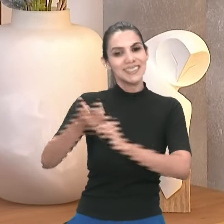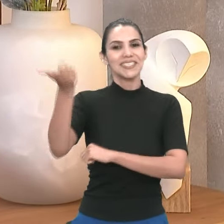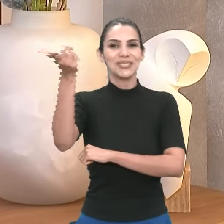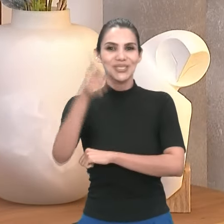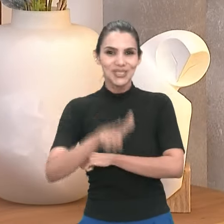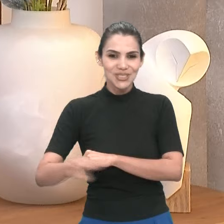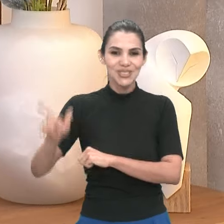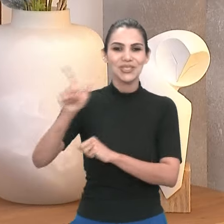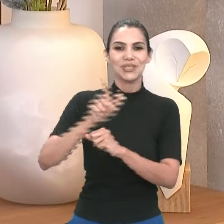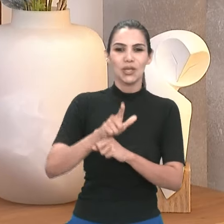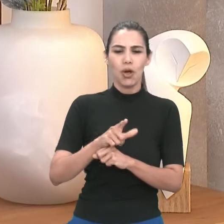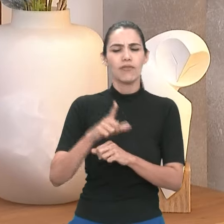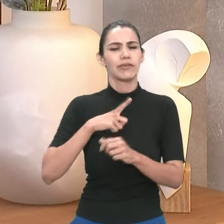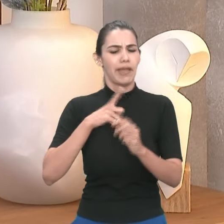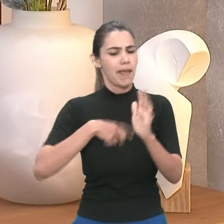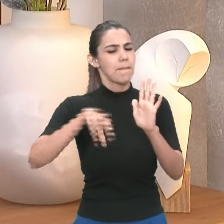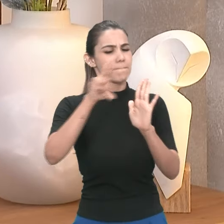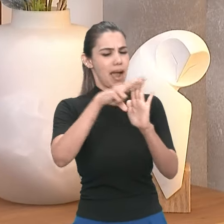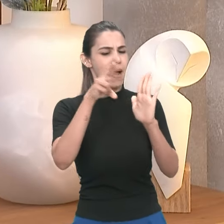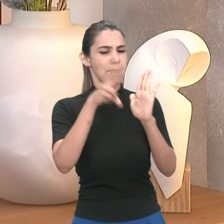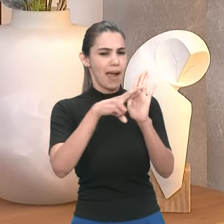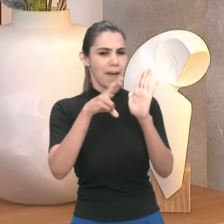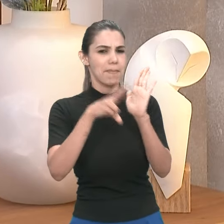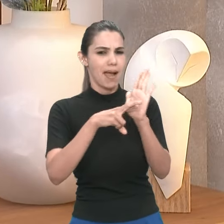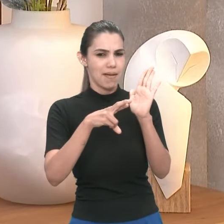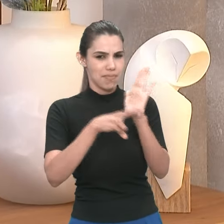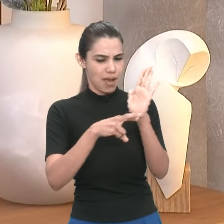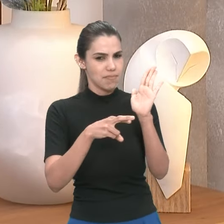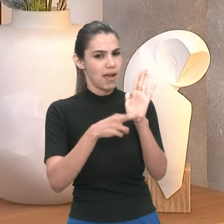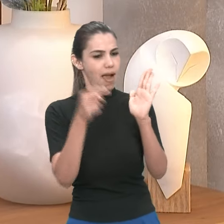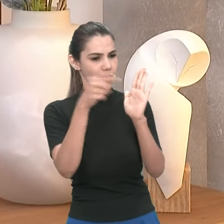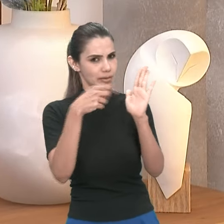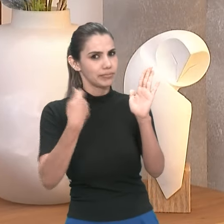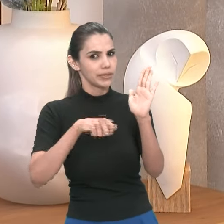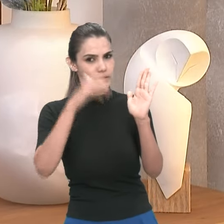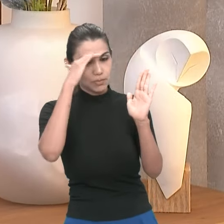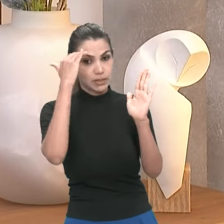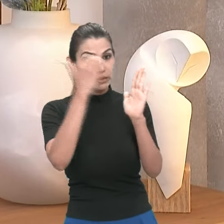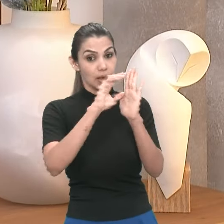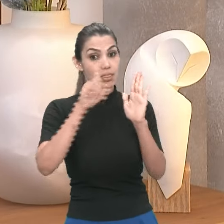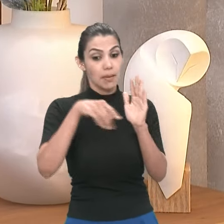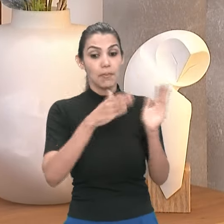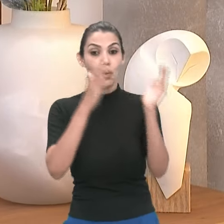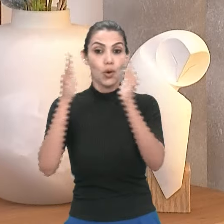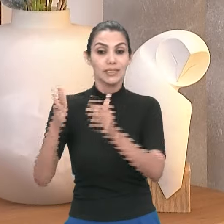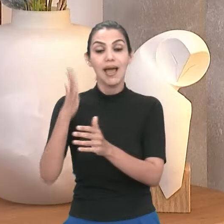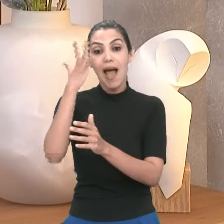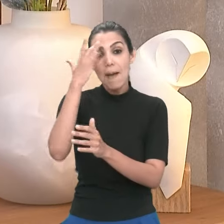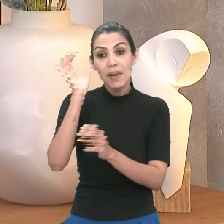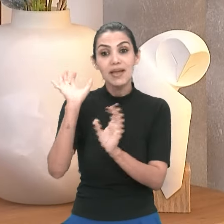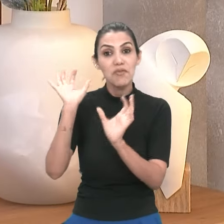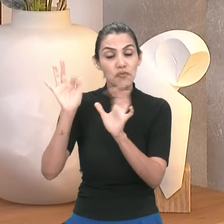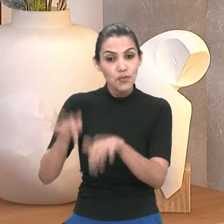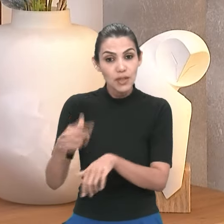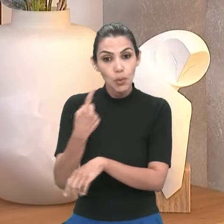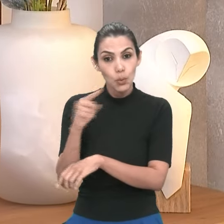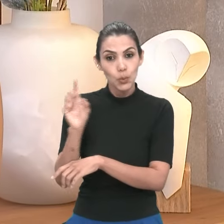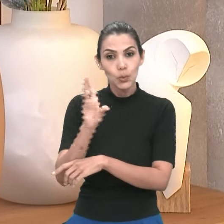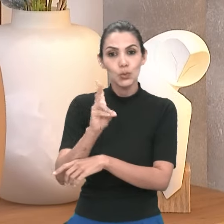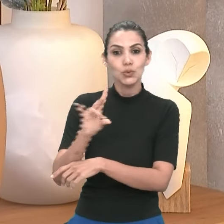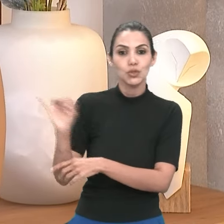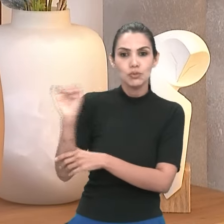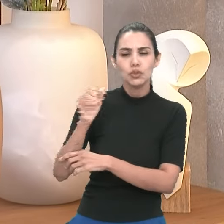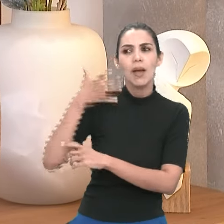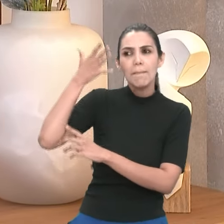com todos os requisitos, né, do prêmio do Compex. E, ao final, amanhã, nós vamos ter, depois da